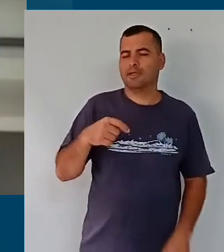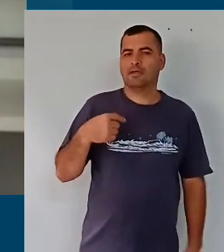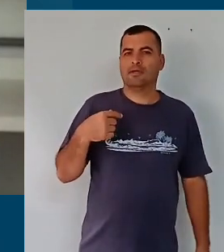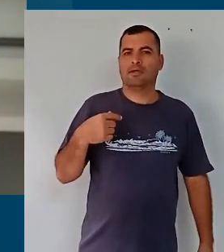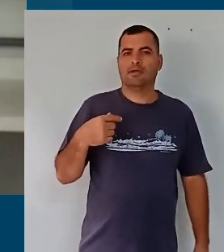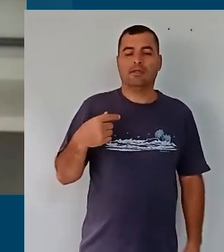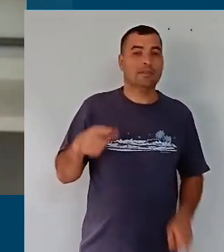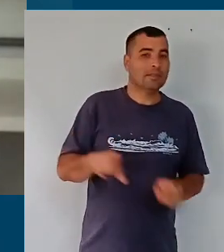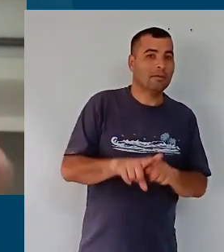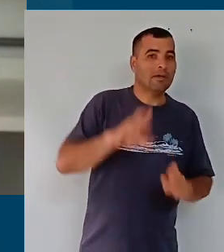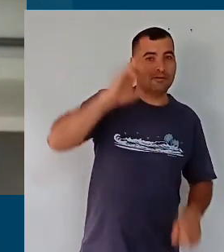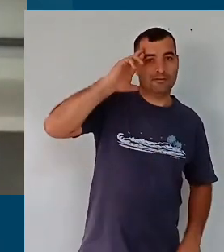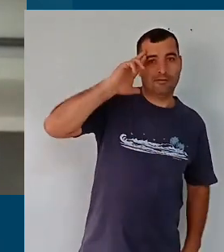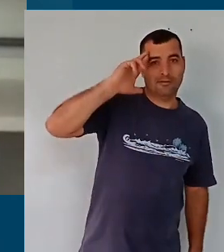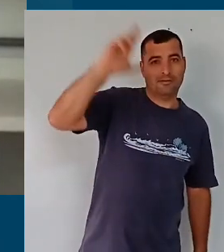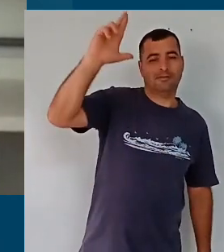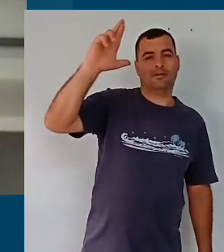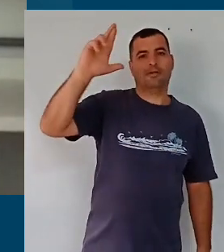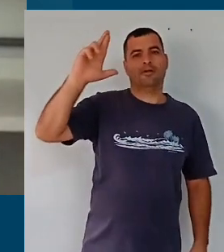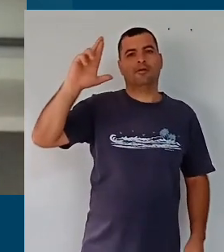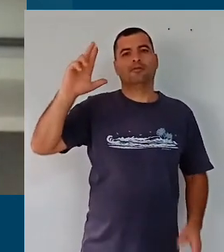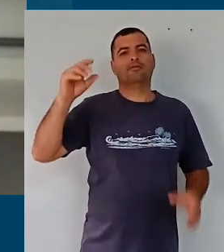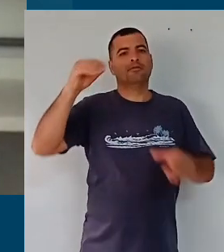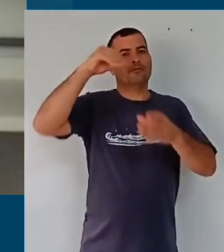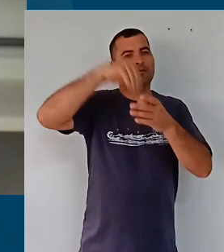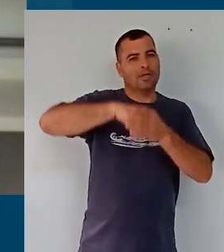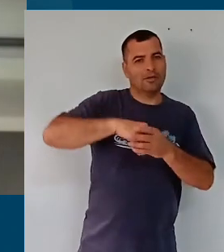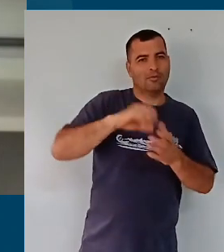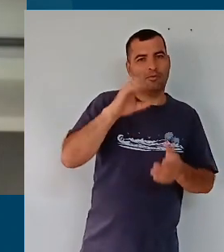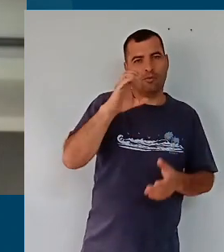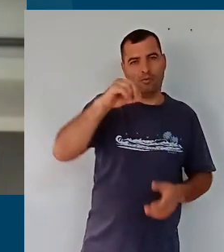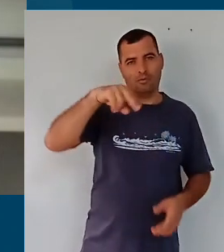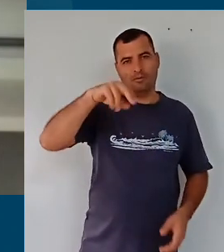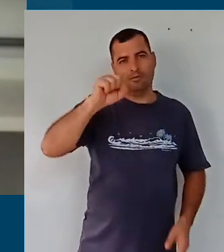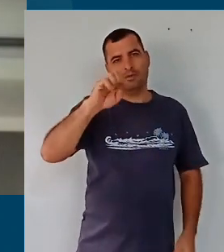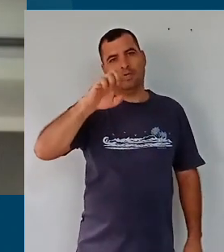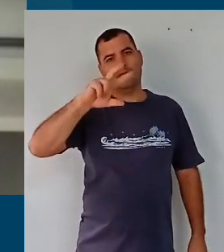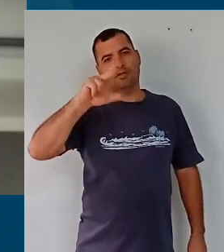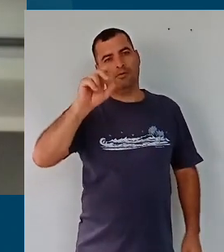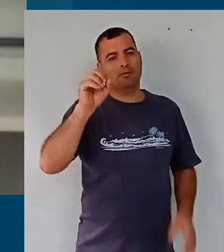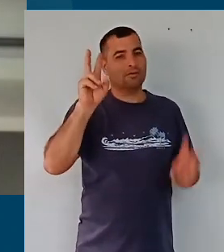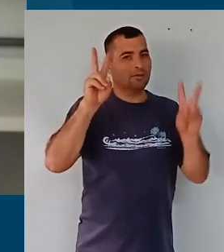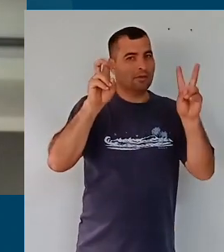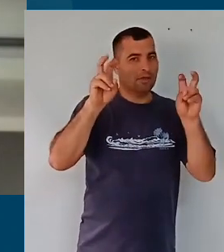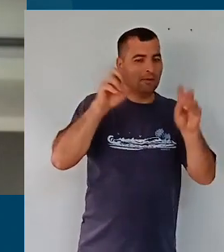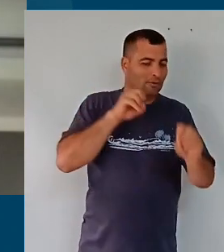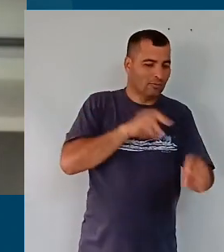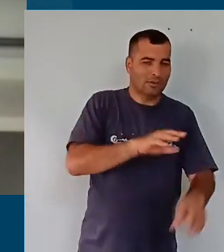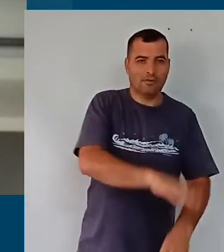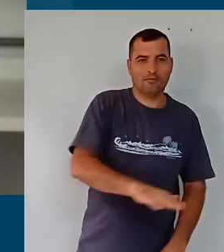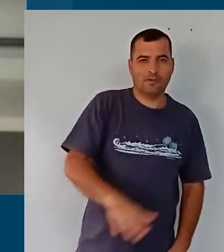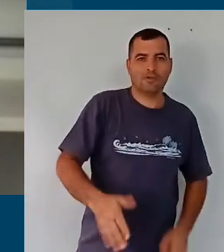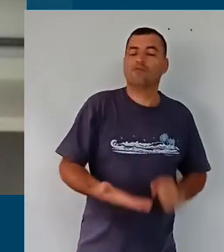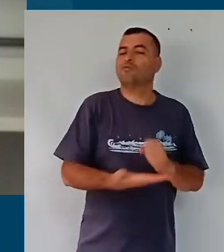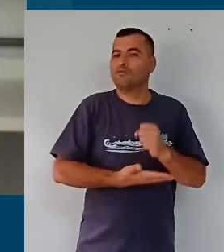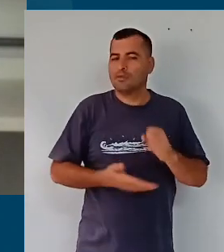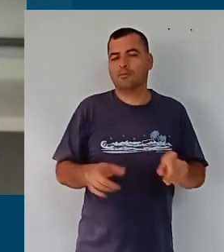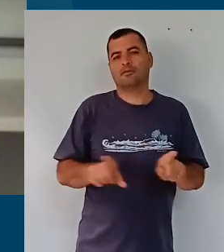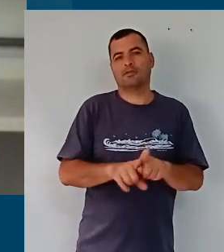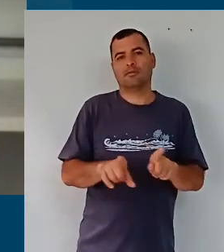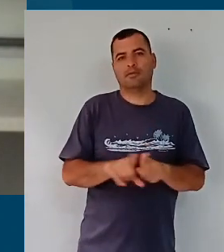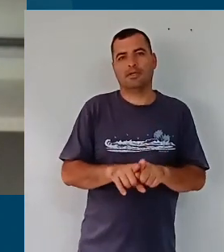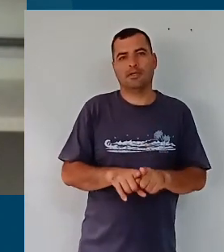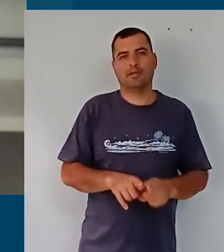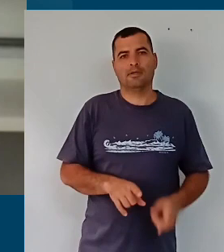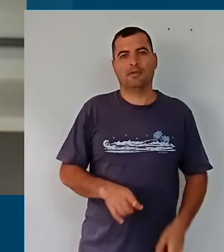principalmente, liderar os trabalhos dentro do Conselho relacionados à educação infantil e ao ensino fundamental.